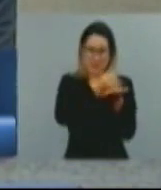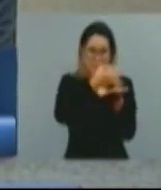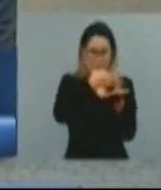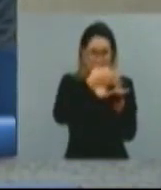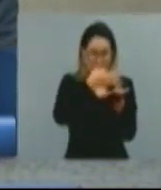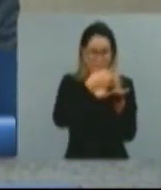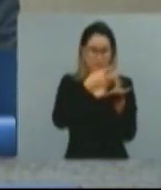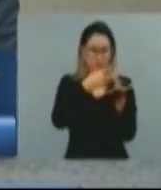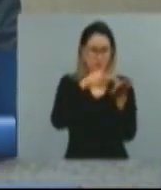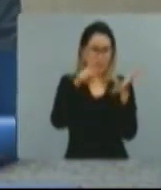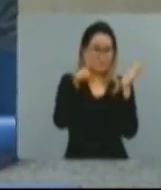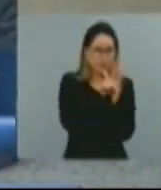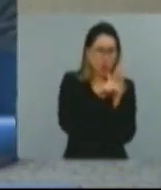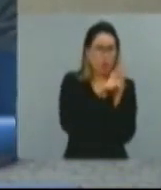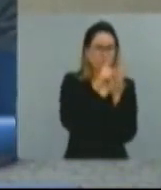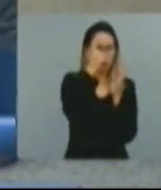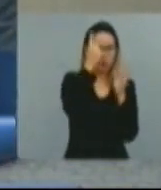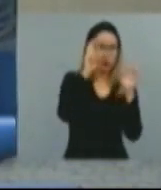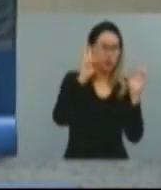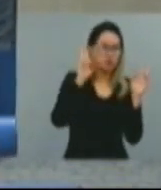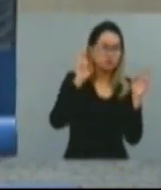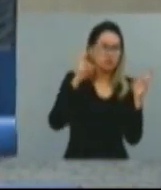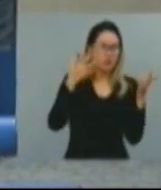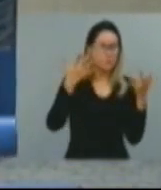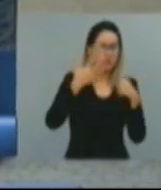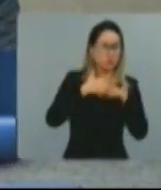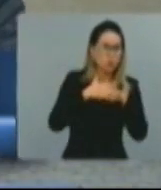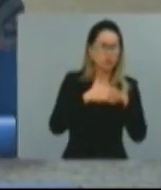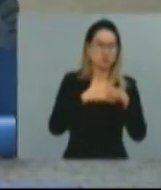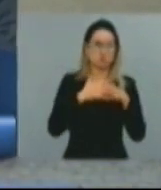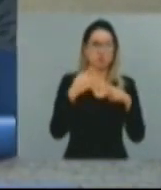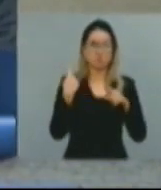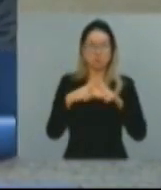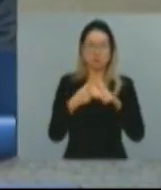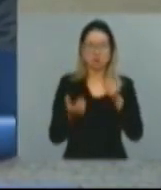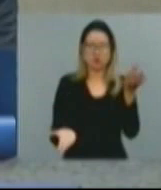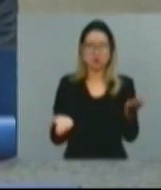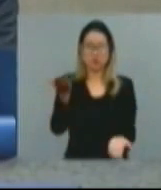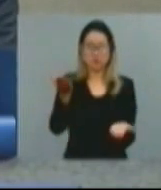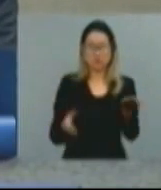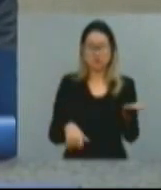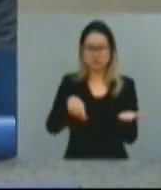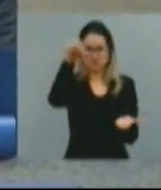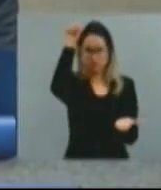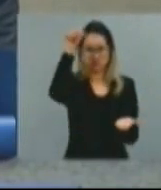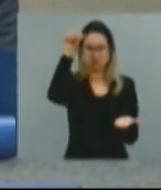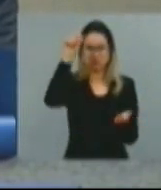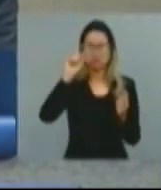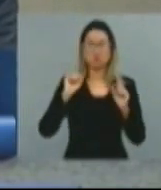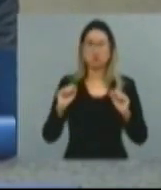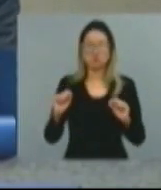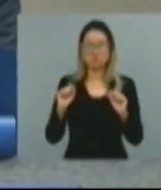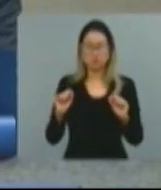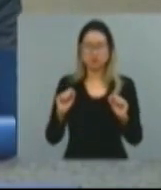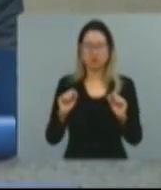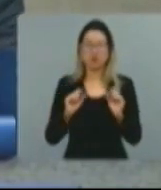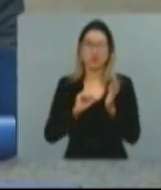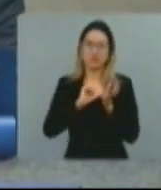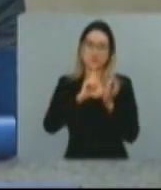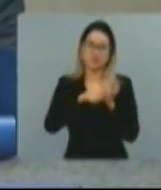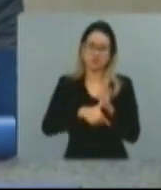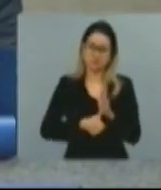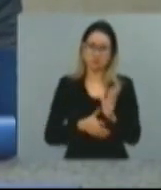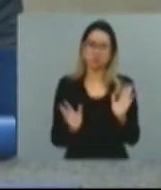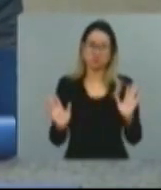que tendem em vista os processos licitatórios terem dados desertos podem